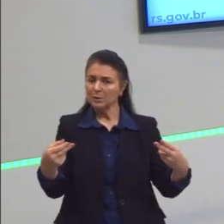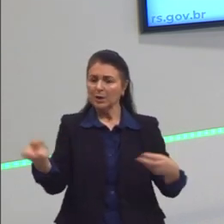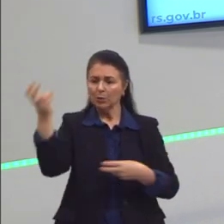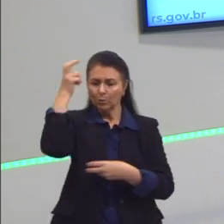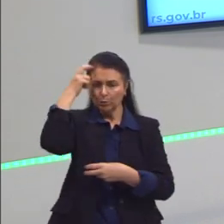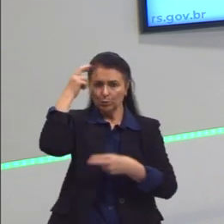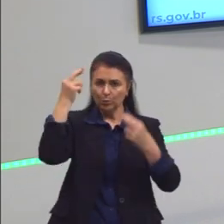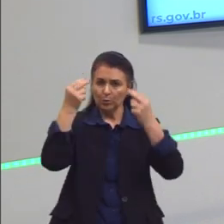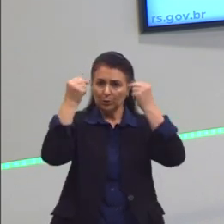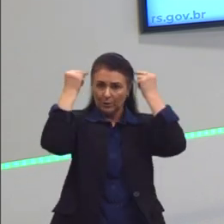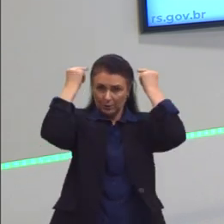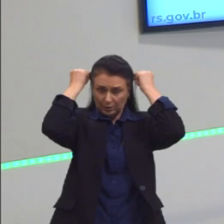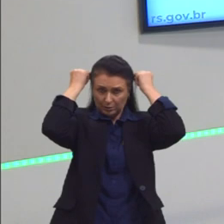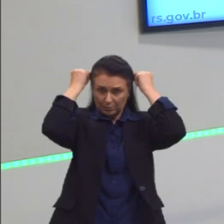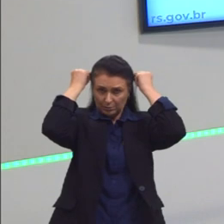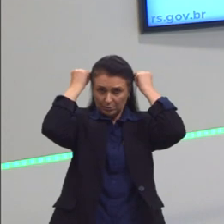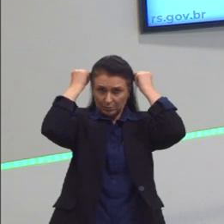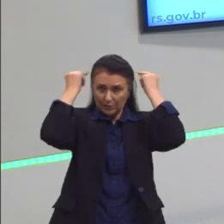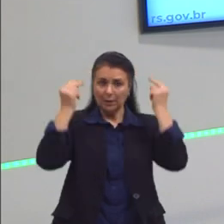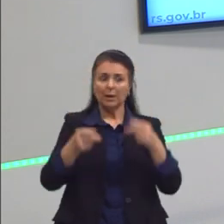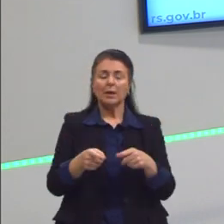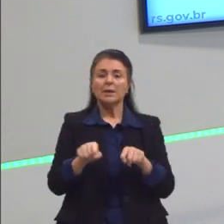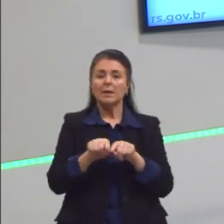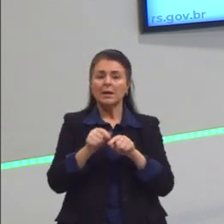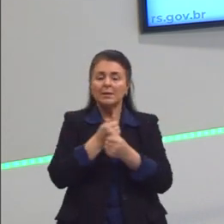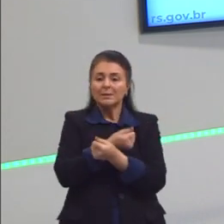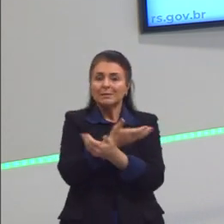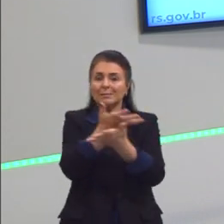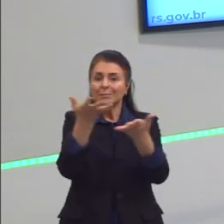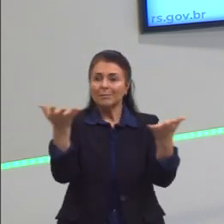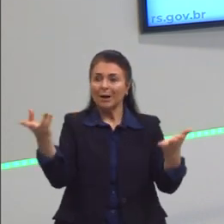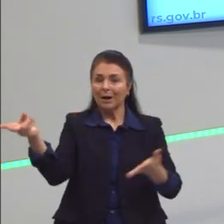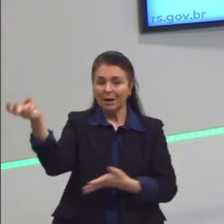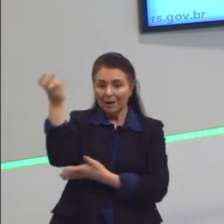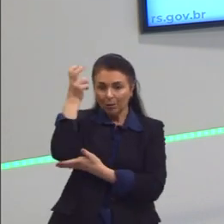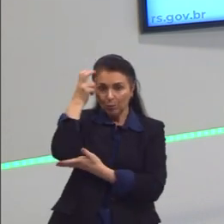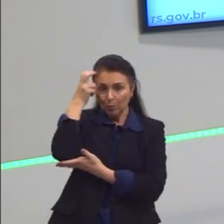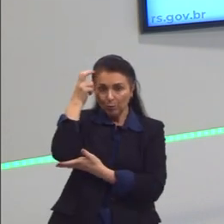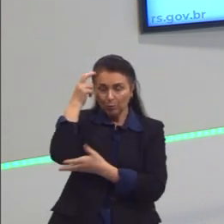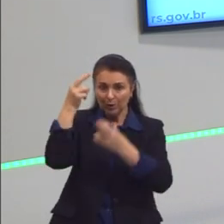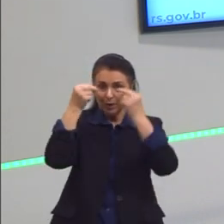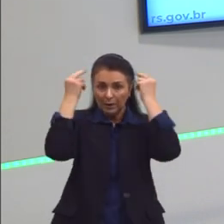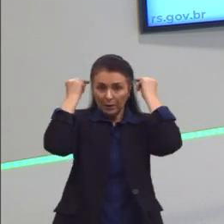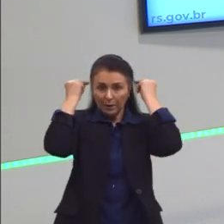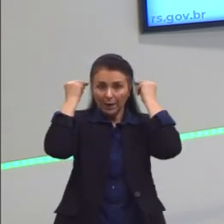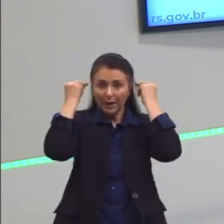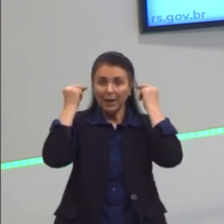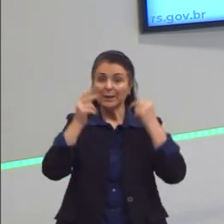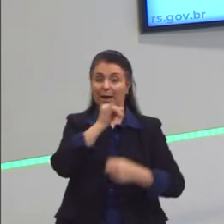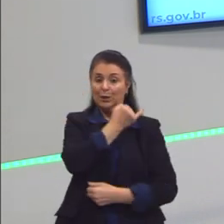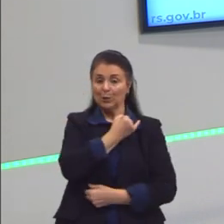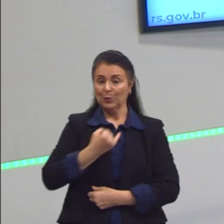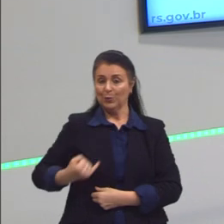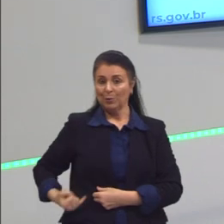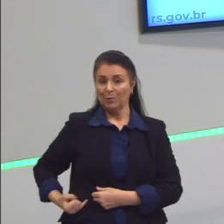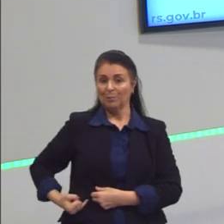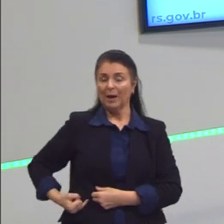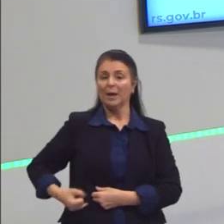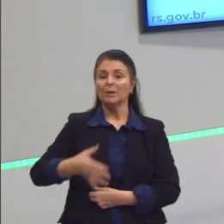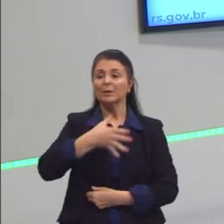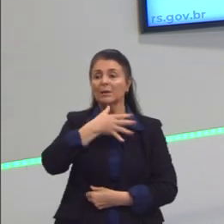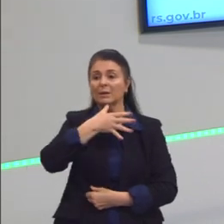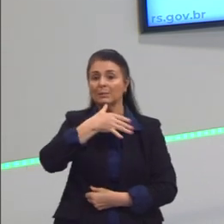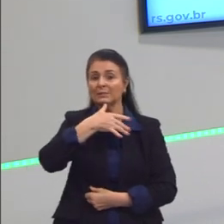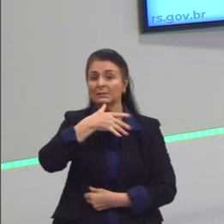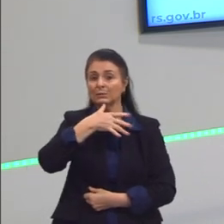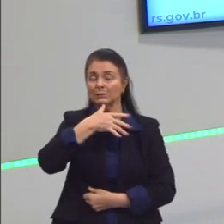pela... enfim, por espalhar a cultura grega em todo o Império Macedônio. Assim como também os gregos